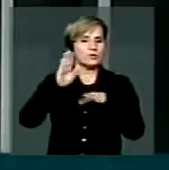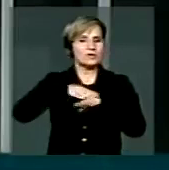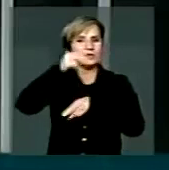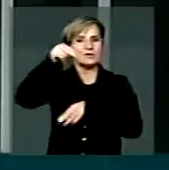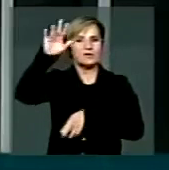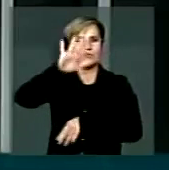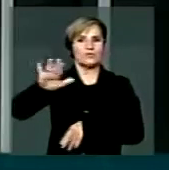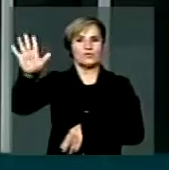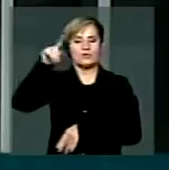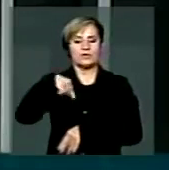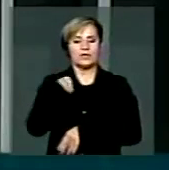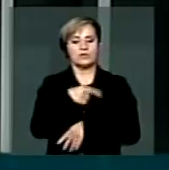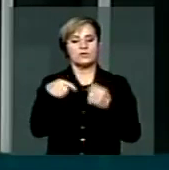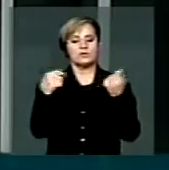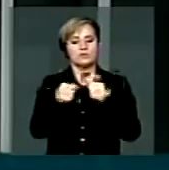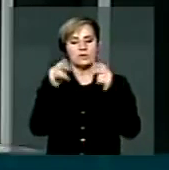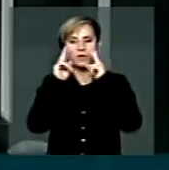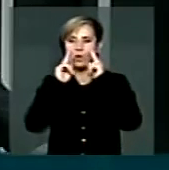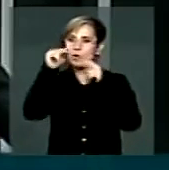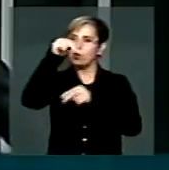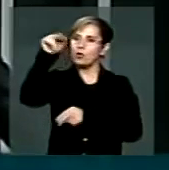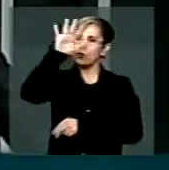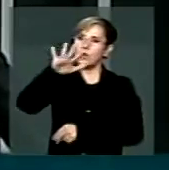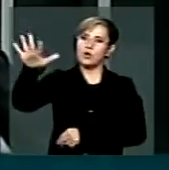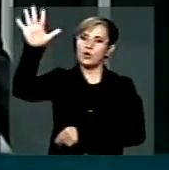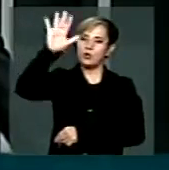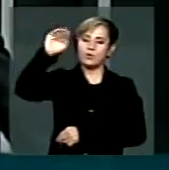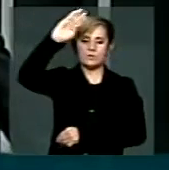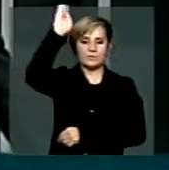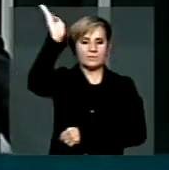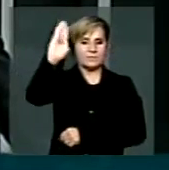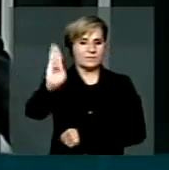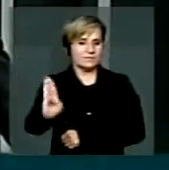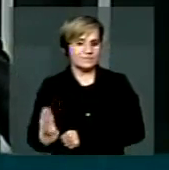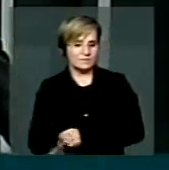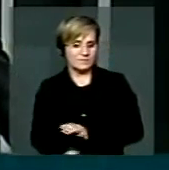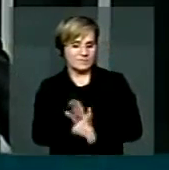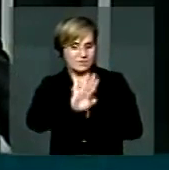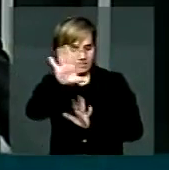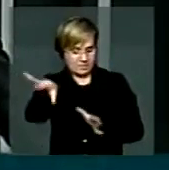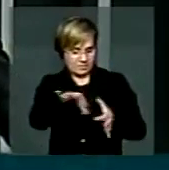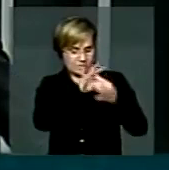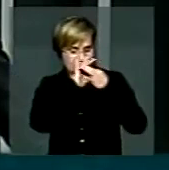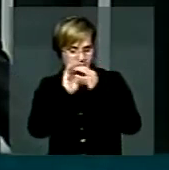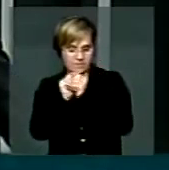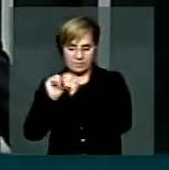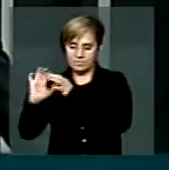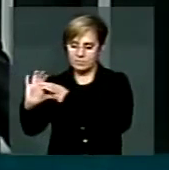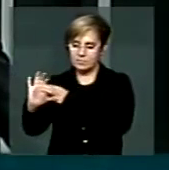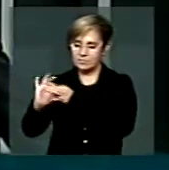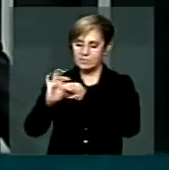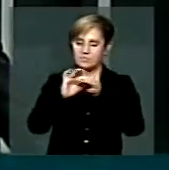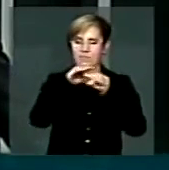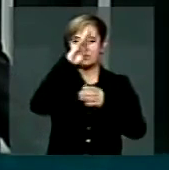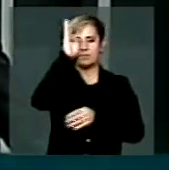o nordeste brasileiro inserido no contexto nacional.